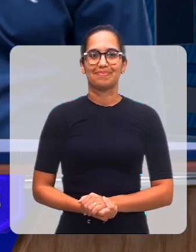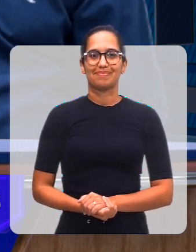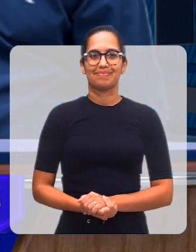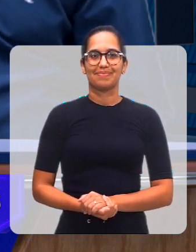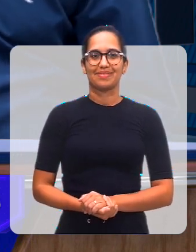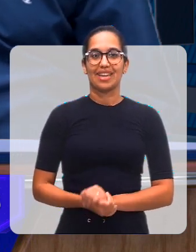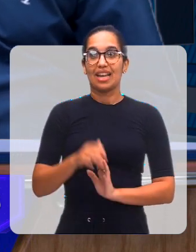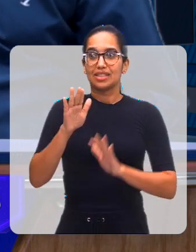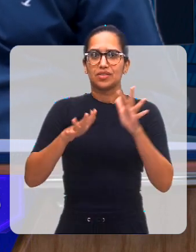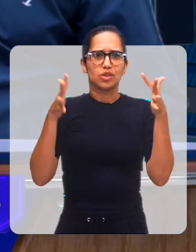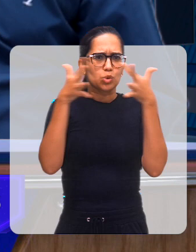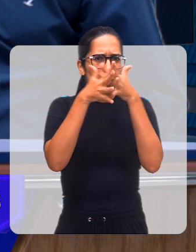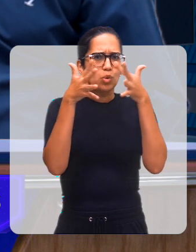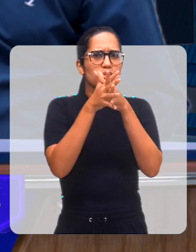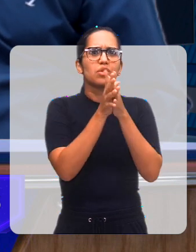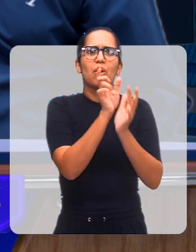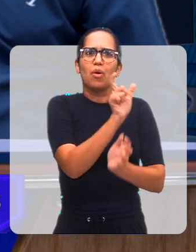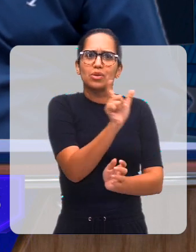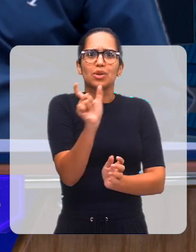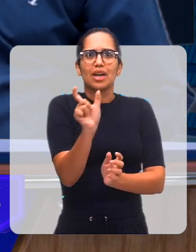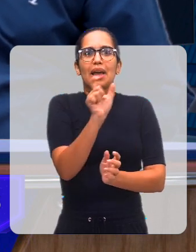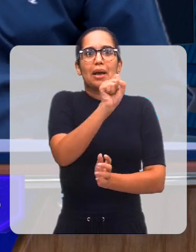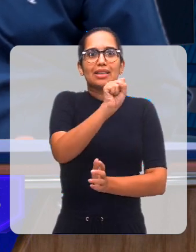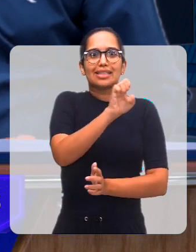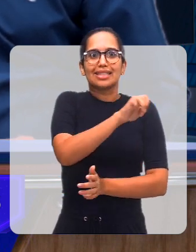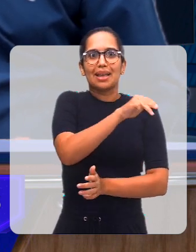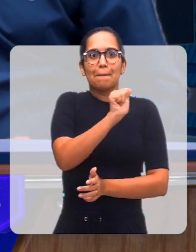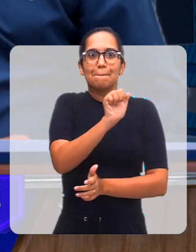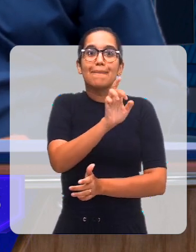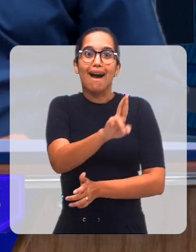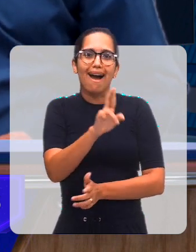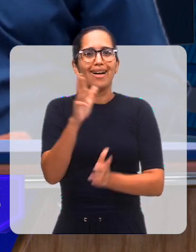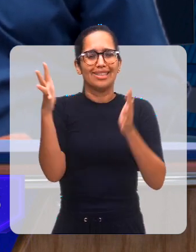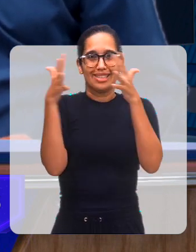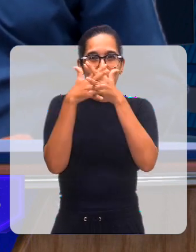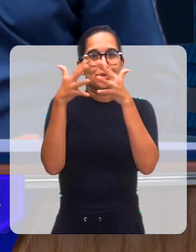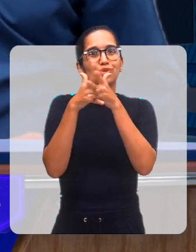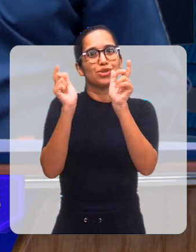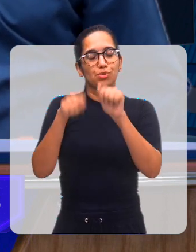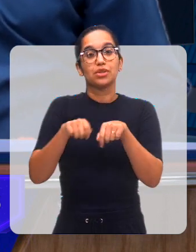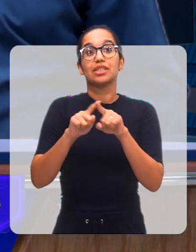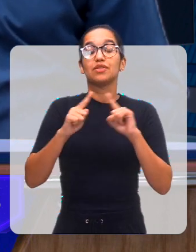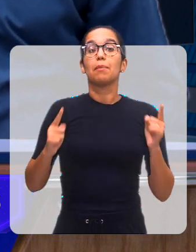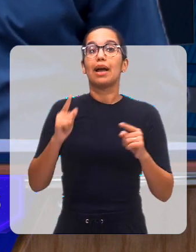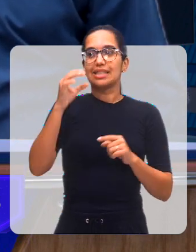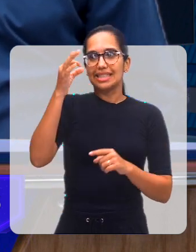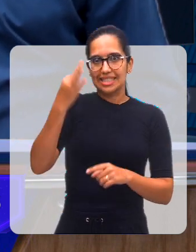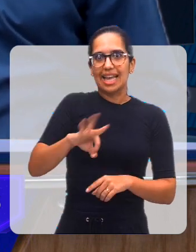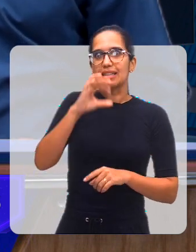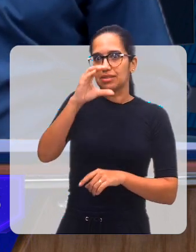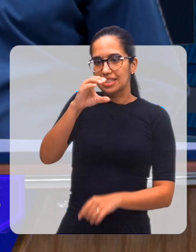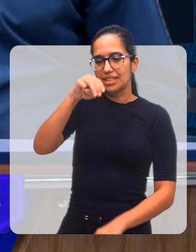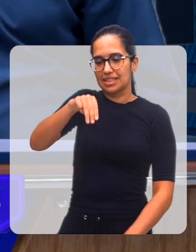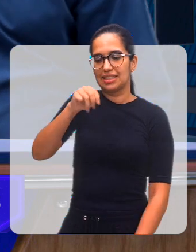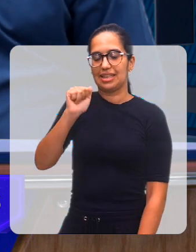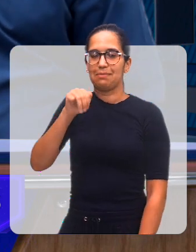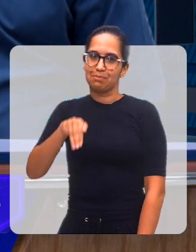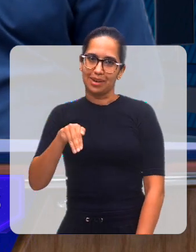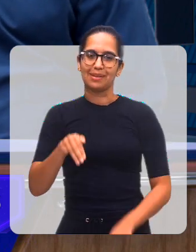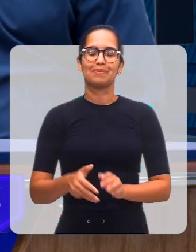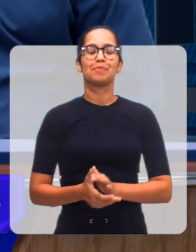dizendo. Porque a vez confunde, muita gente confunde com a CEMAN, né? Sim. A confusão é grande, só que aí é com CEMAN mesmo. Bom,